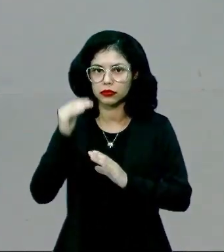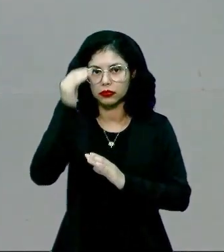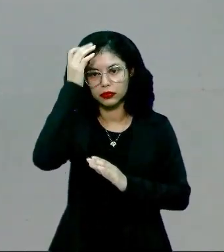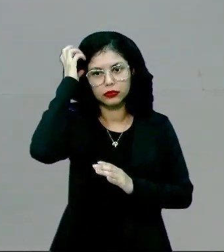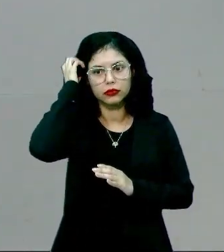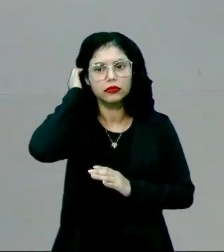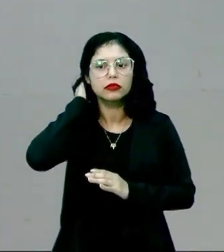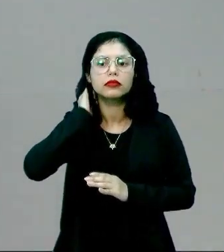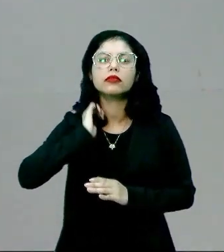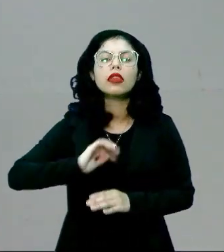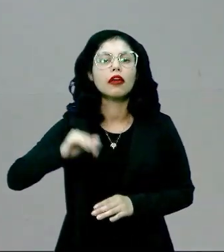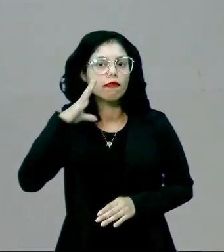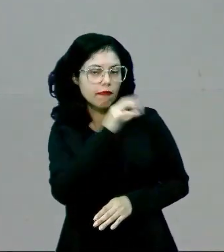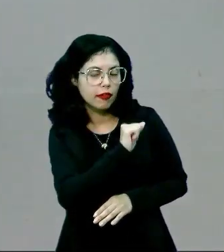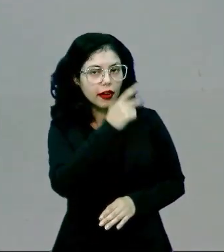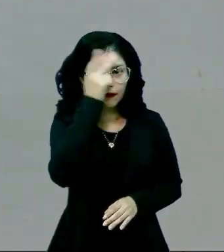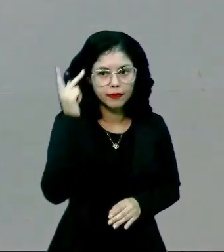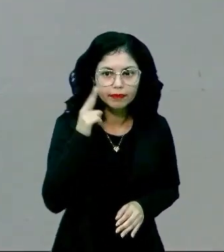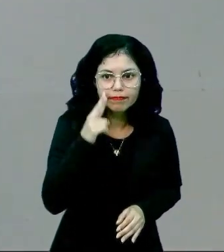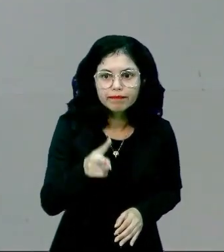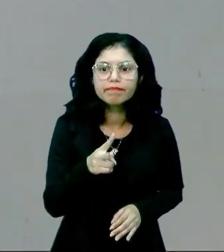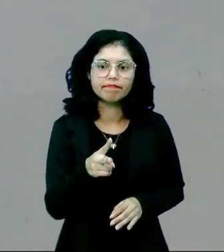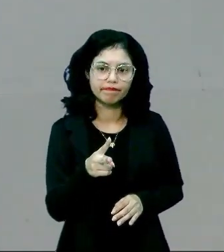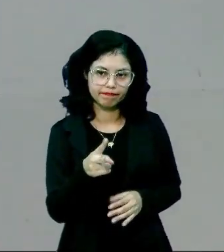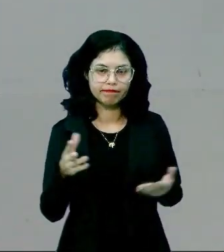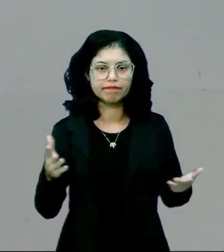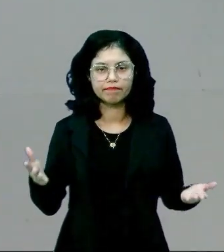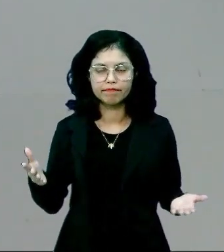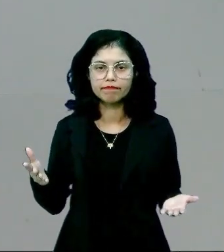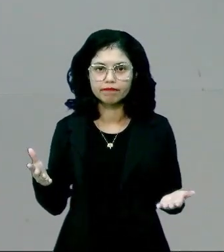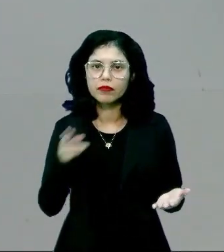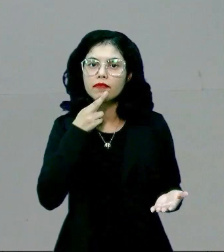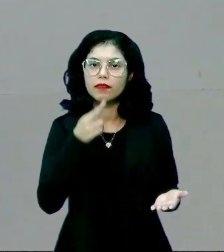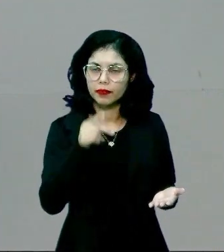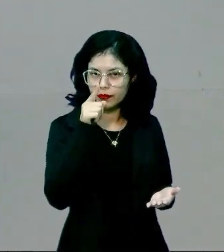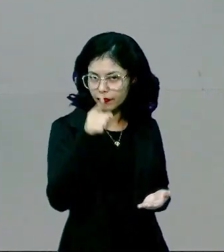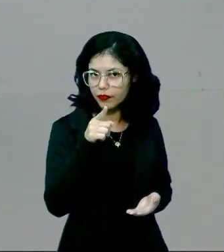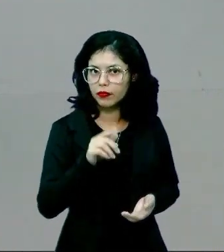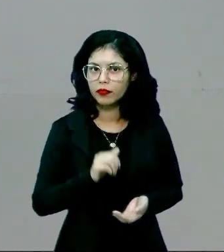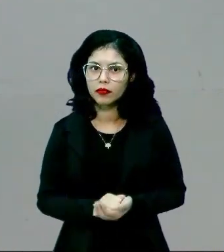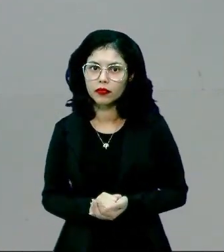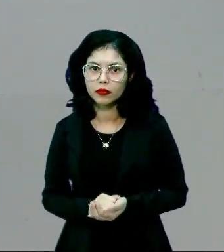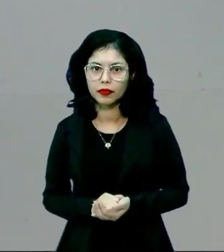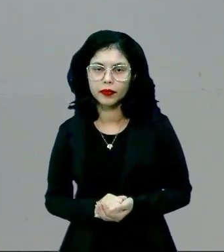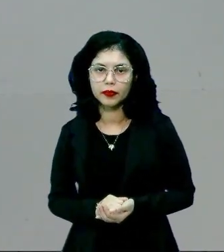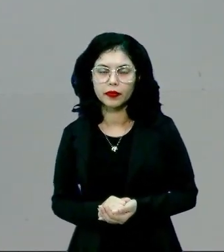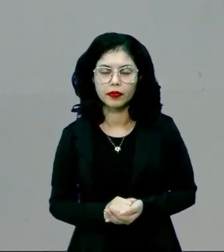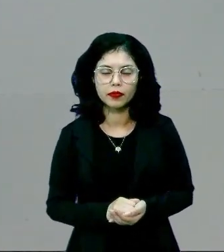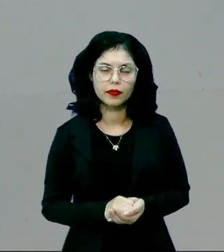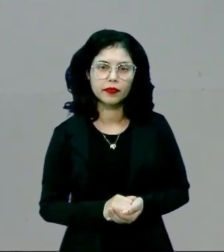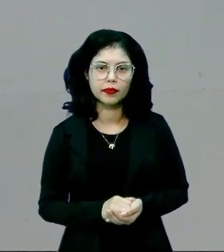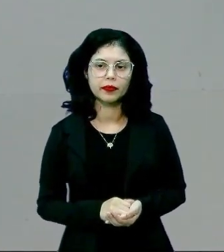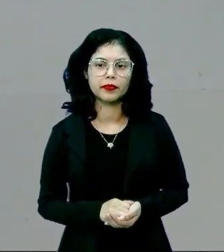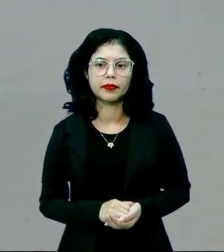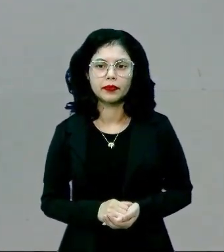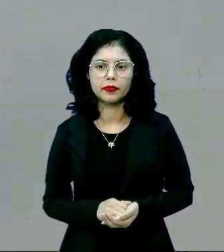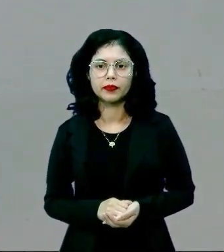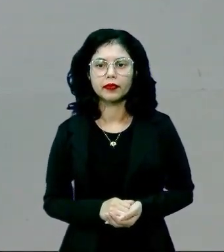mensagem, a pessoa tem que imediatamente responder você, instantaneamente.